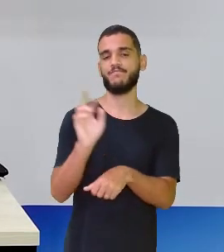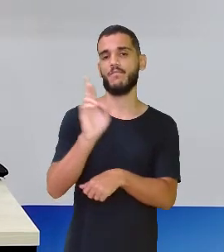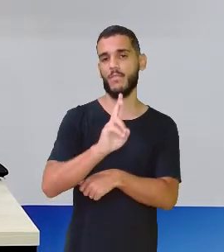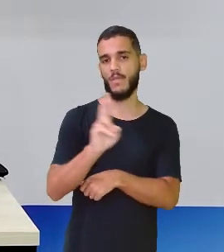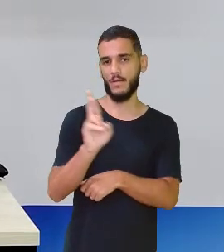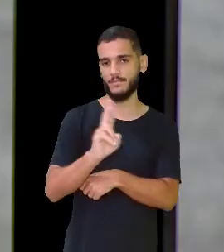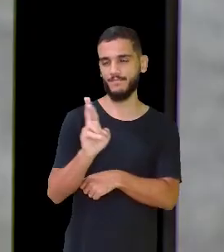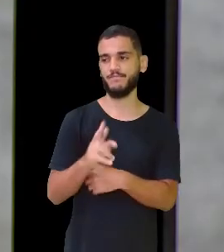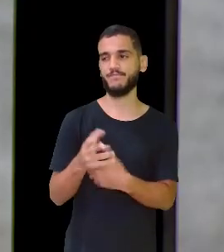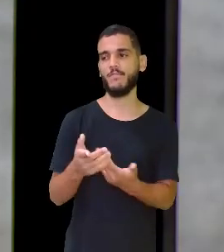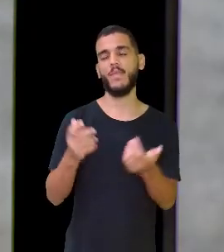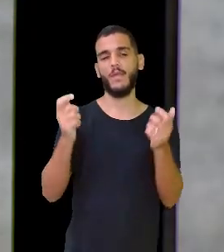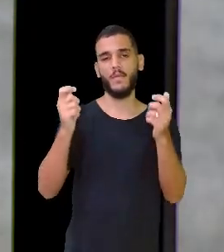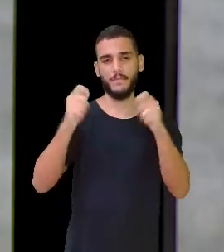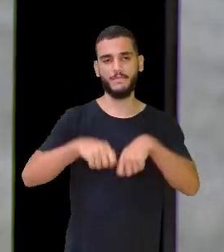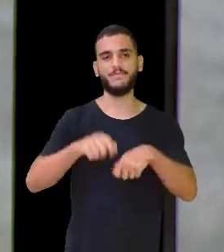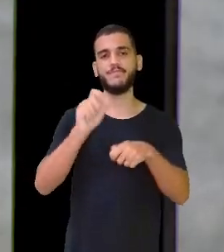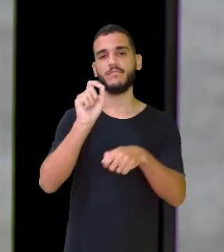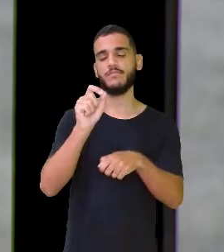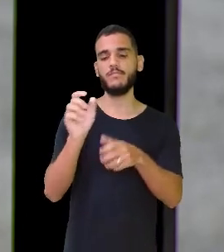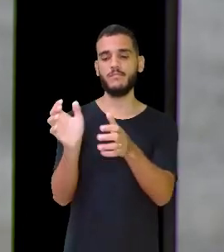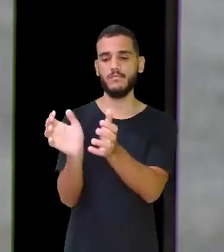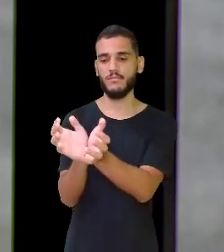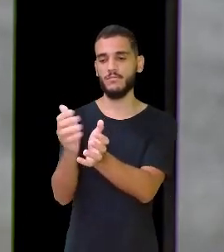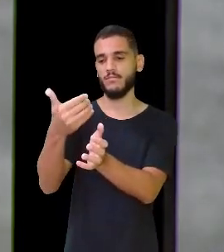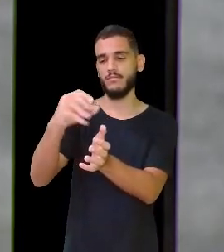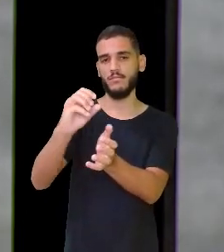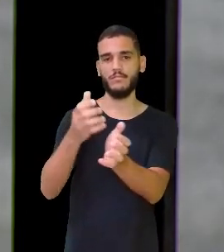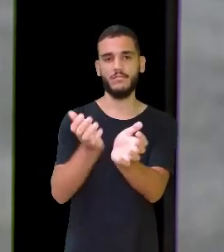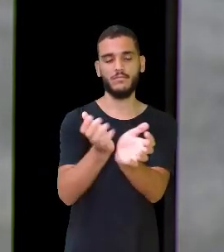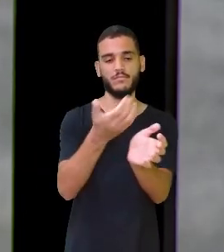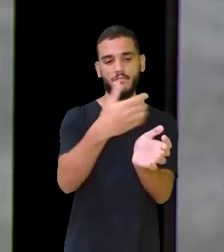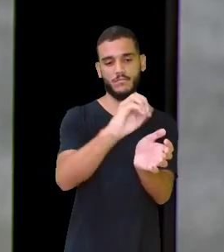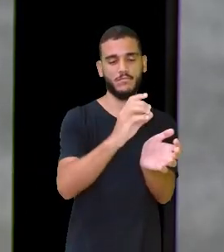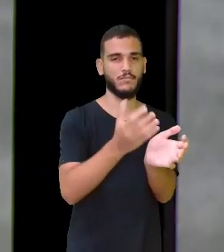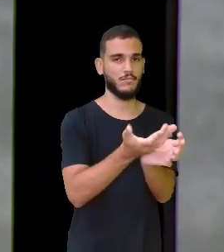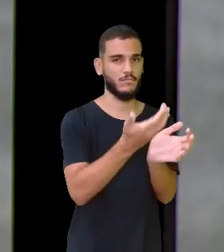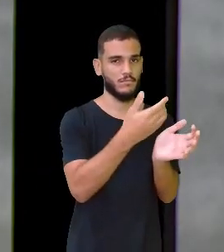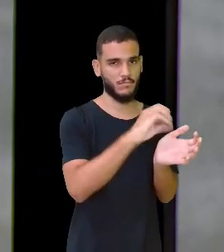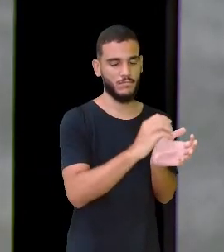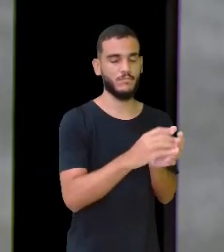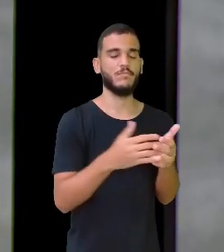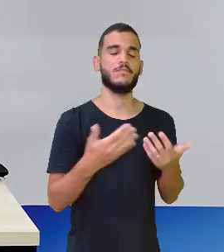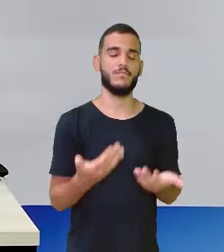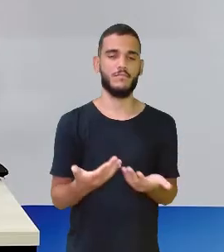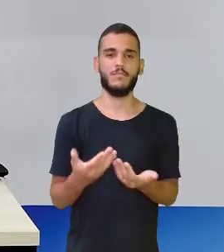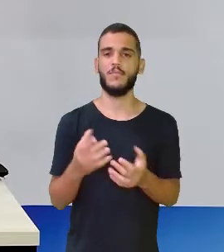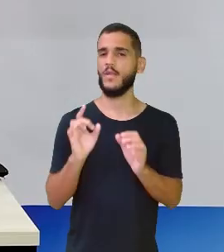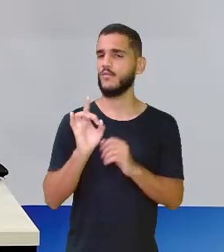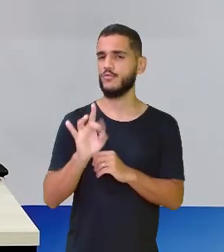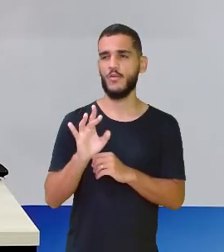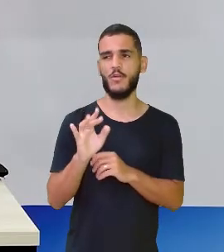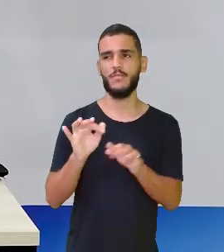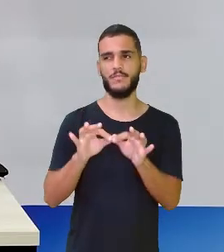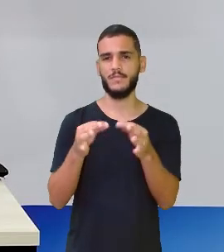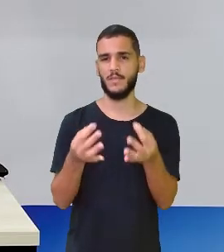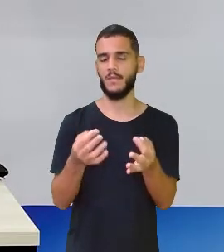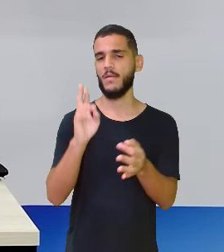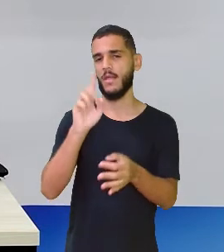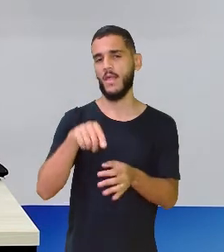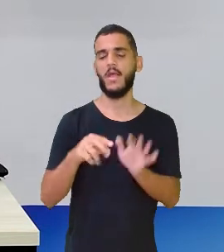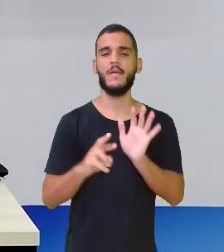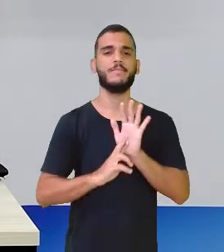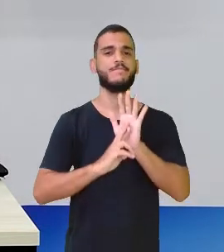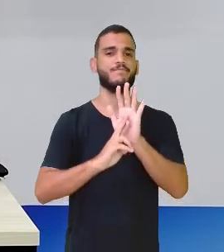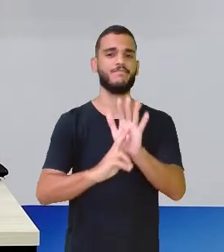que eu dividi ele em dez moedas de dez centavos. É só isso. A representação